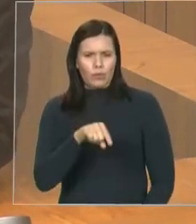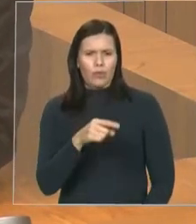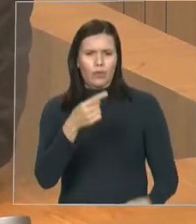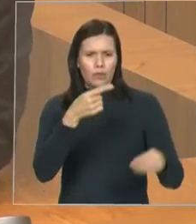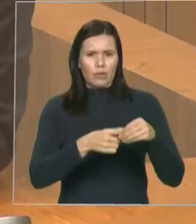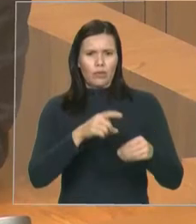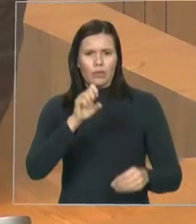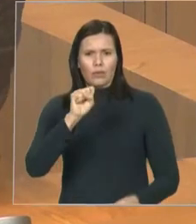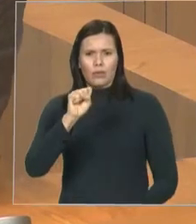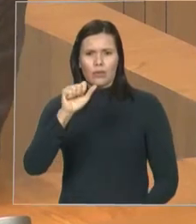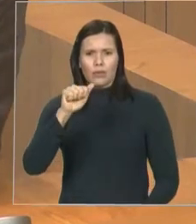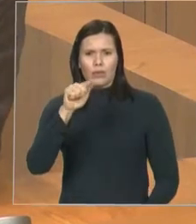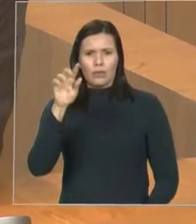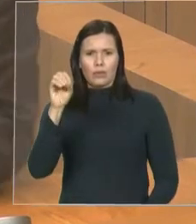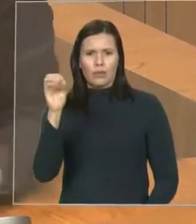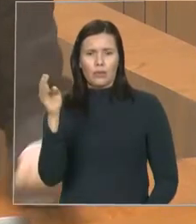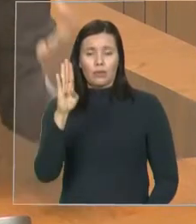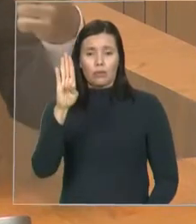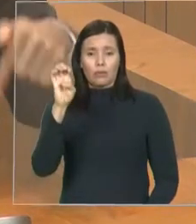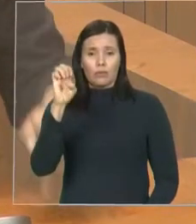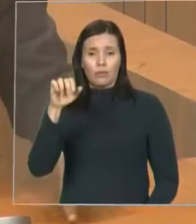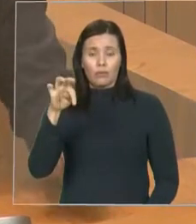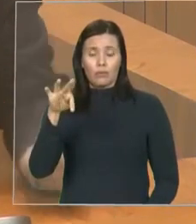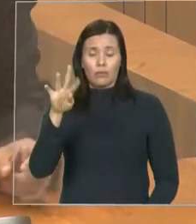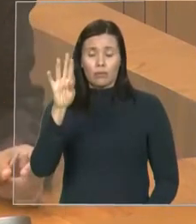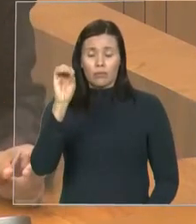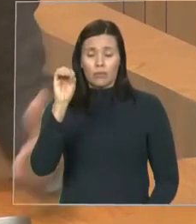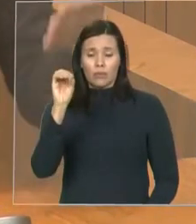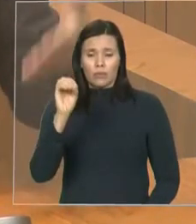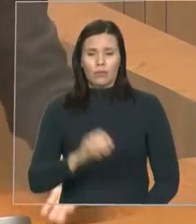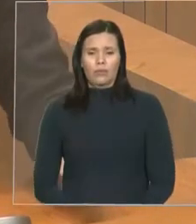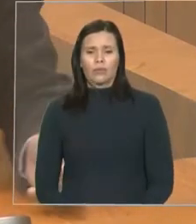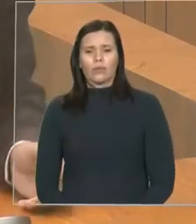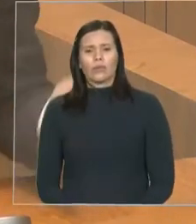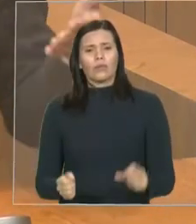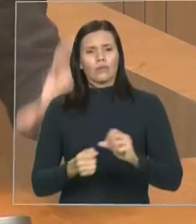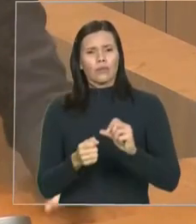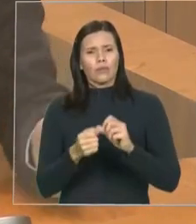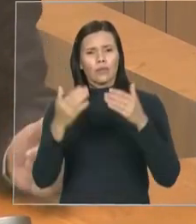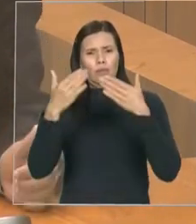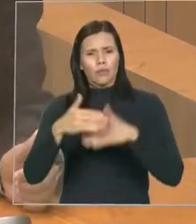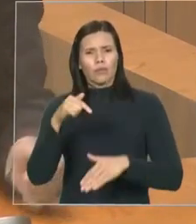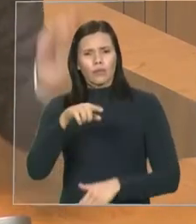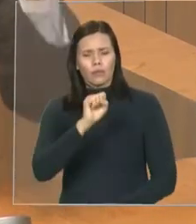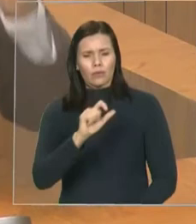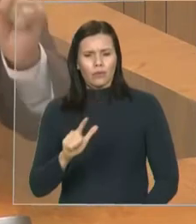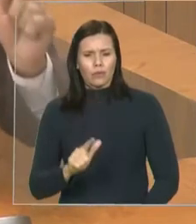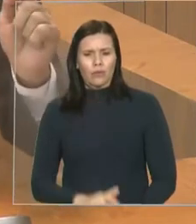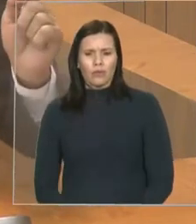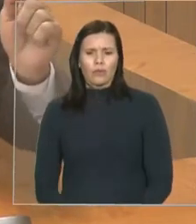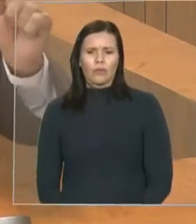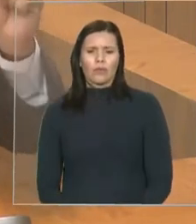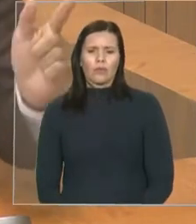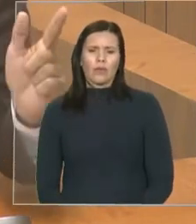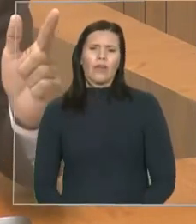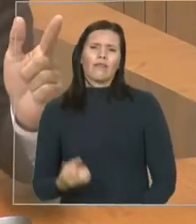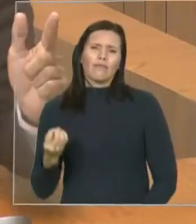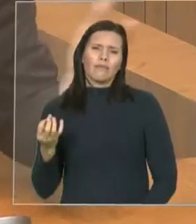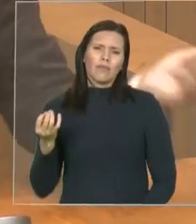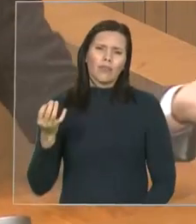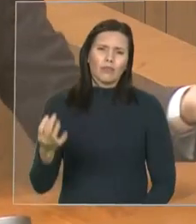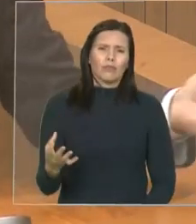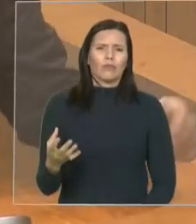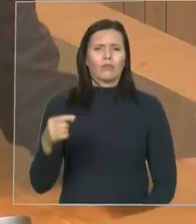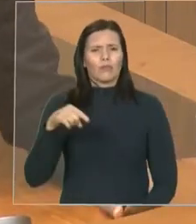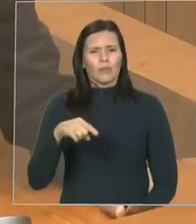nos ligou no sábado, que estava saindo de São Bento, ele ia fazer a prova em São Luís, com parentes de São Luís, com amigos de São Luís, teve que sair de São Bento para fazer a prova